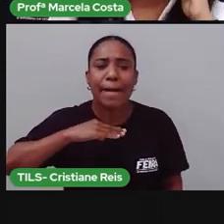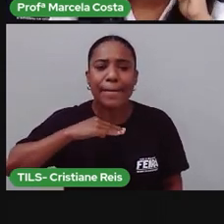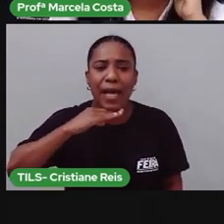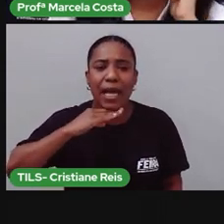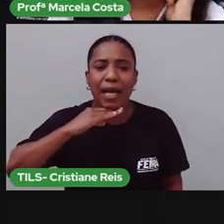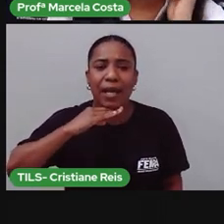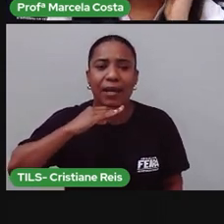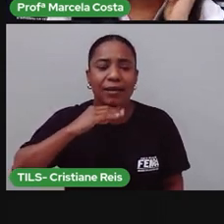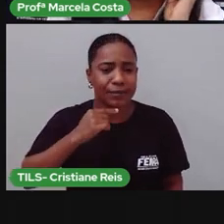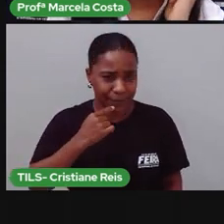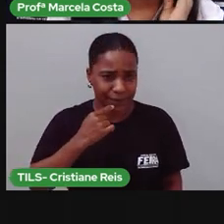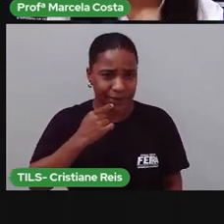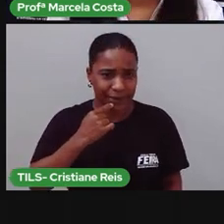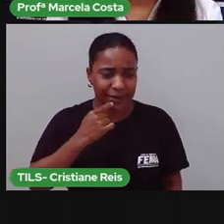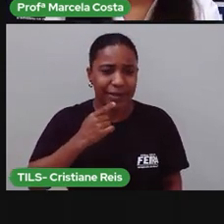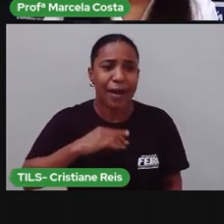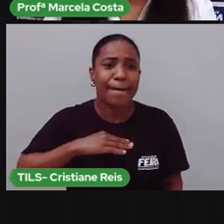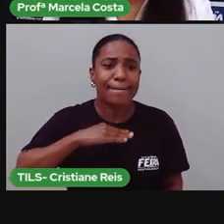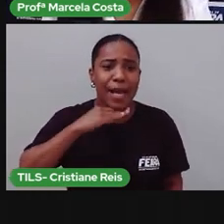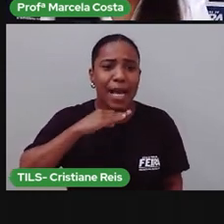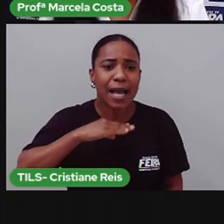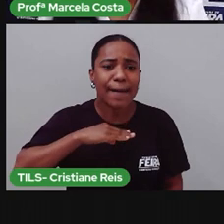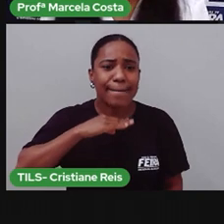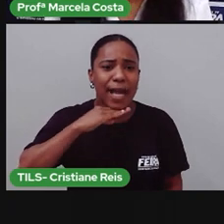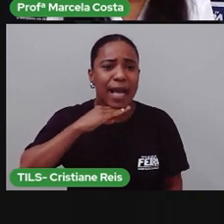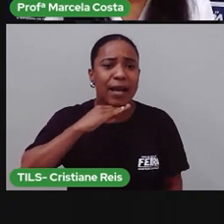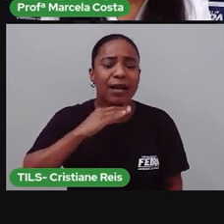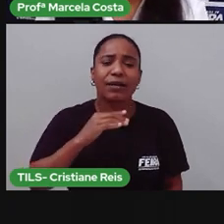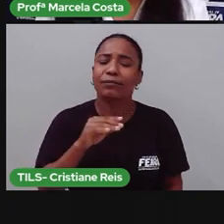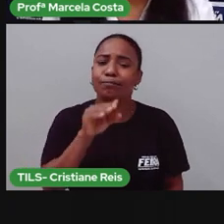qual é o som inicial que você ouve?